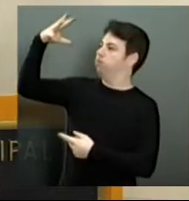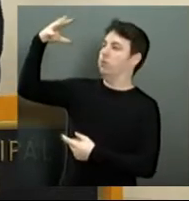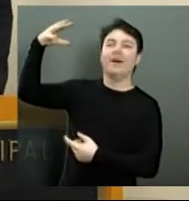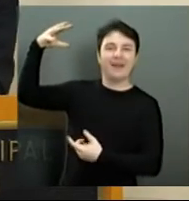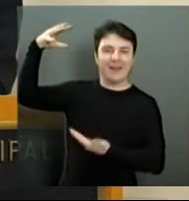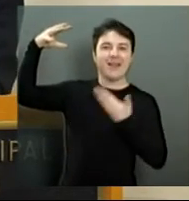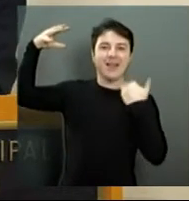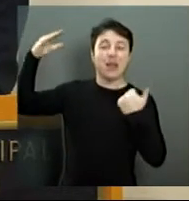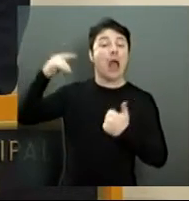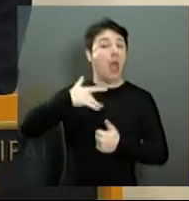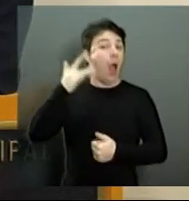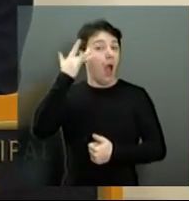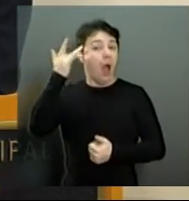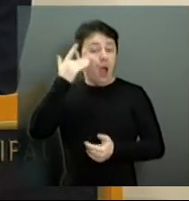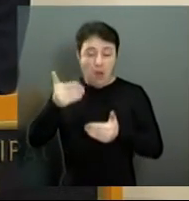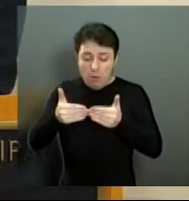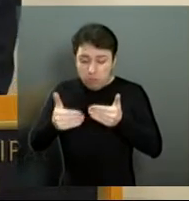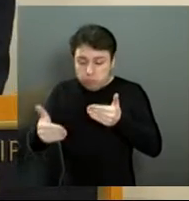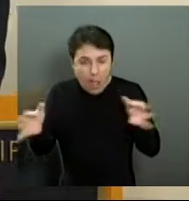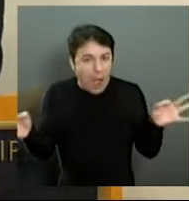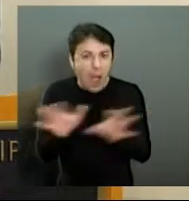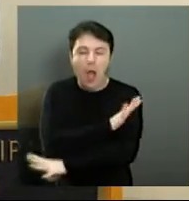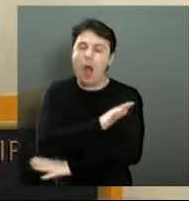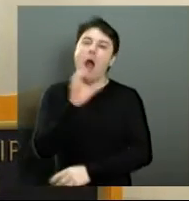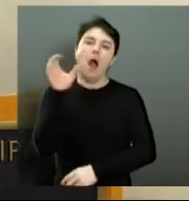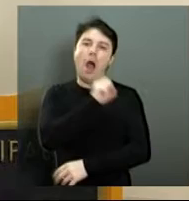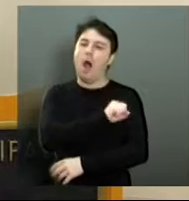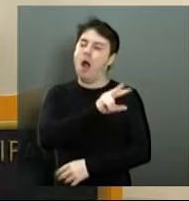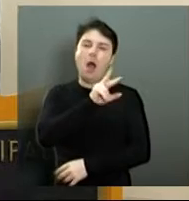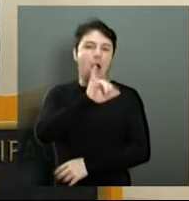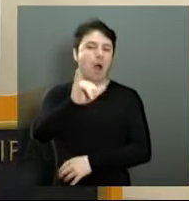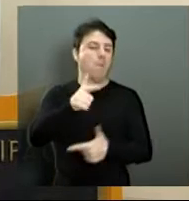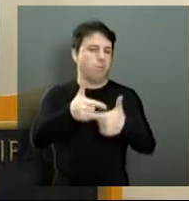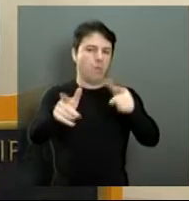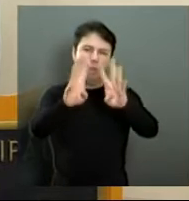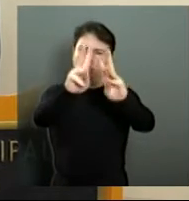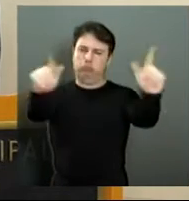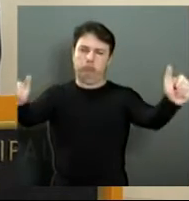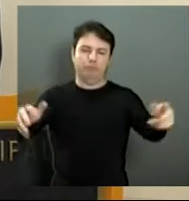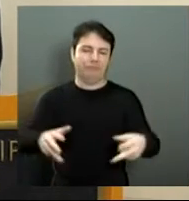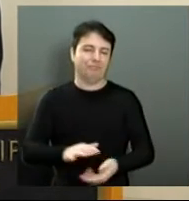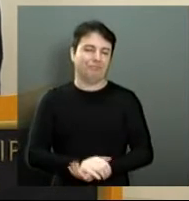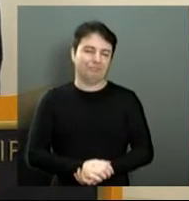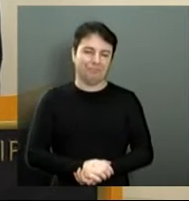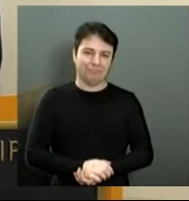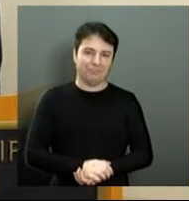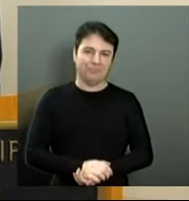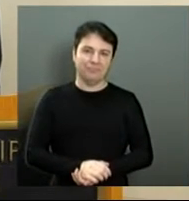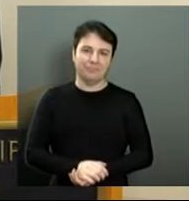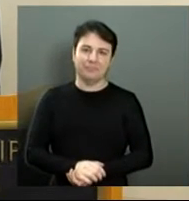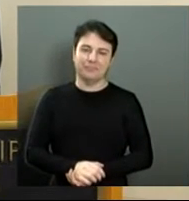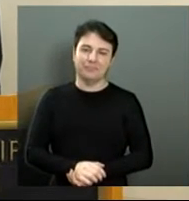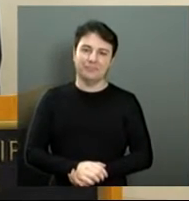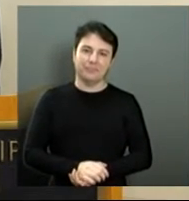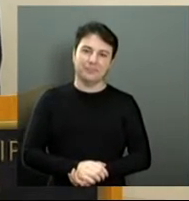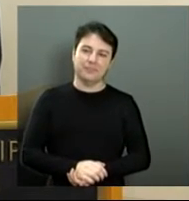certeza que a curto prazo esses problemas serão resolvidos. E nós queremos aqui também